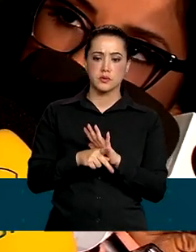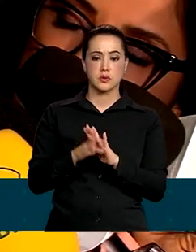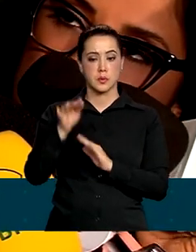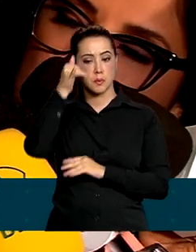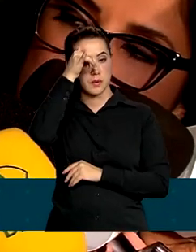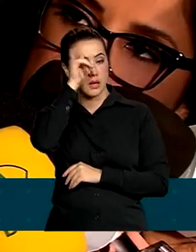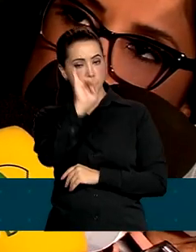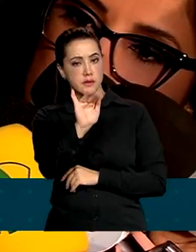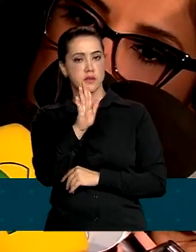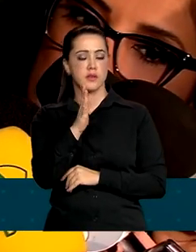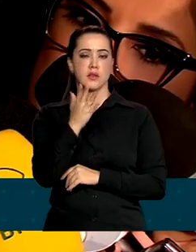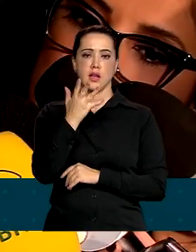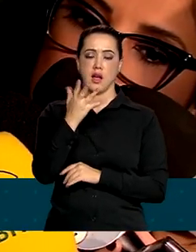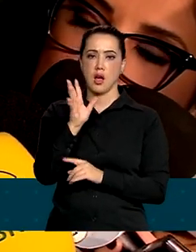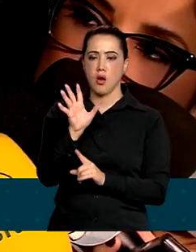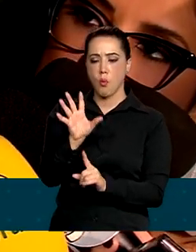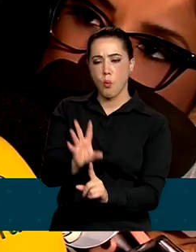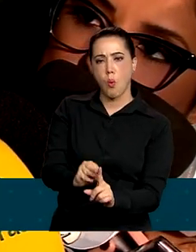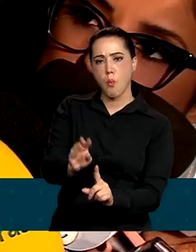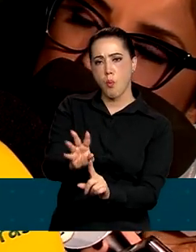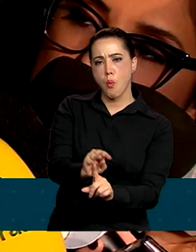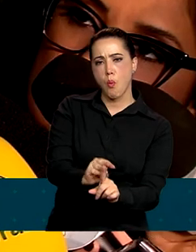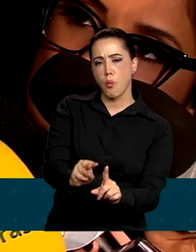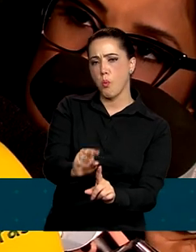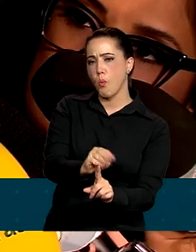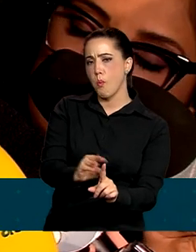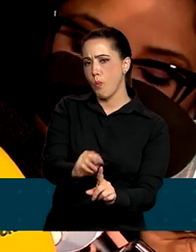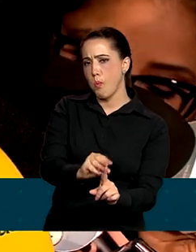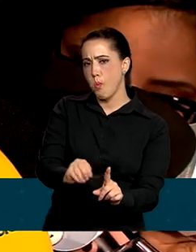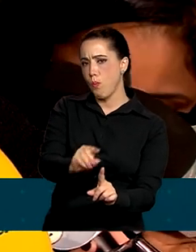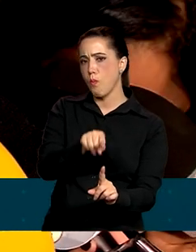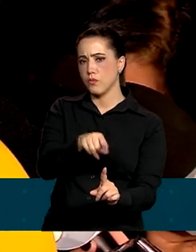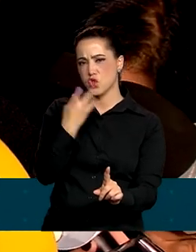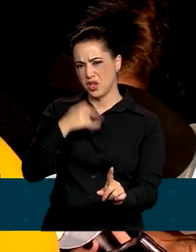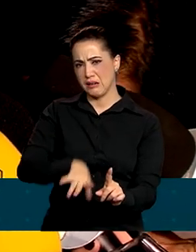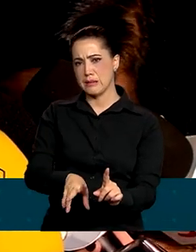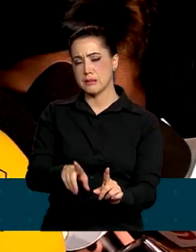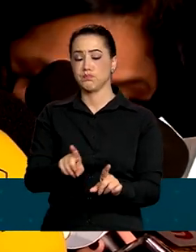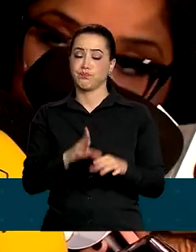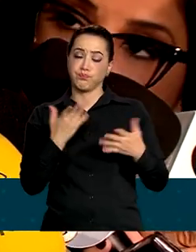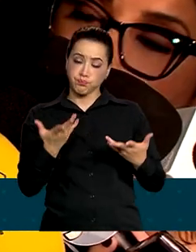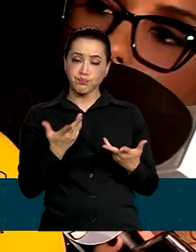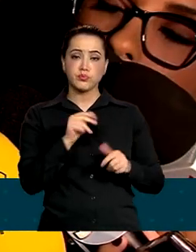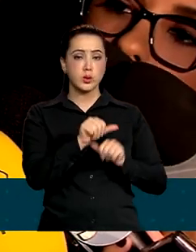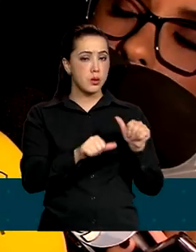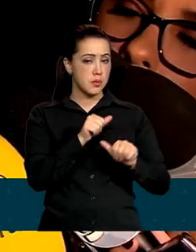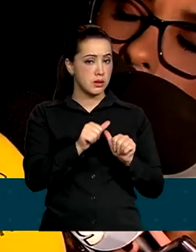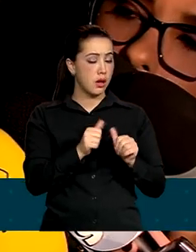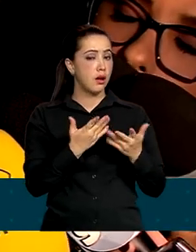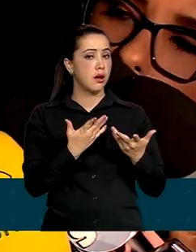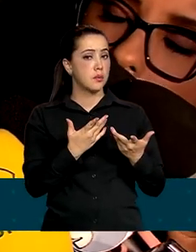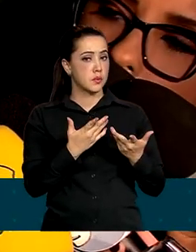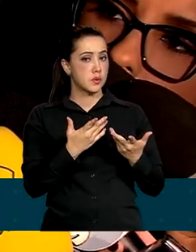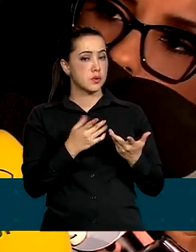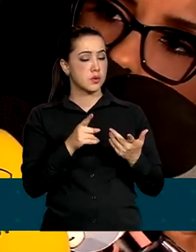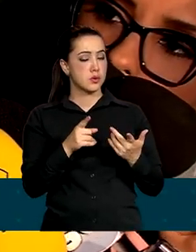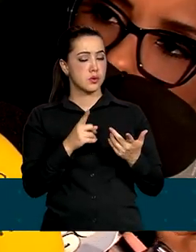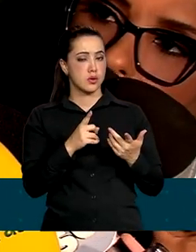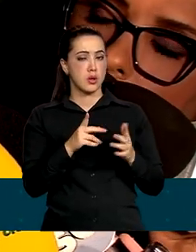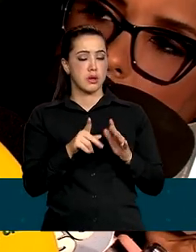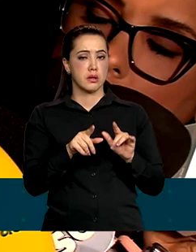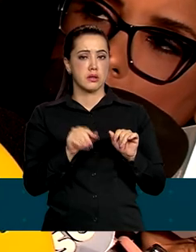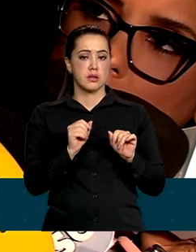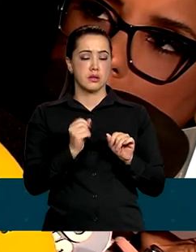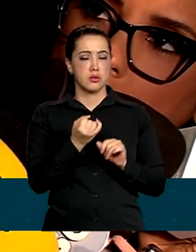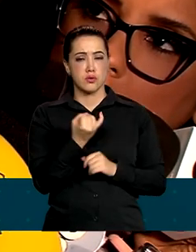combate ao abuso infantil, reformulando o projeto de lei, aprovamos o pacote, 12 projetos de lei na